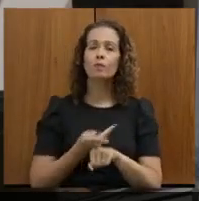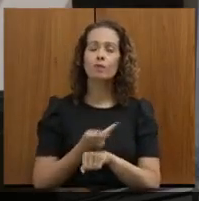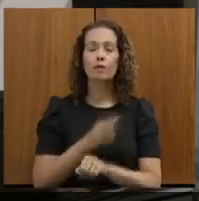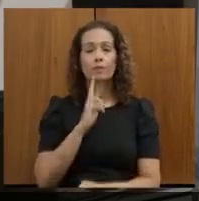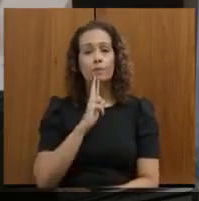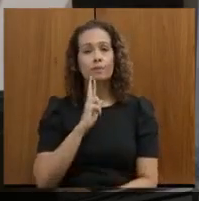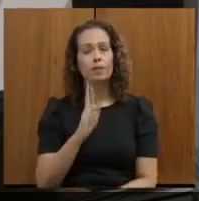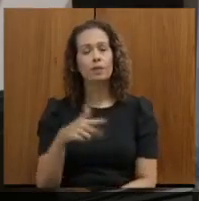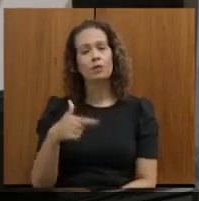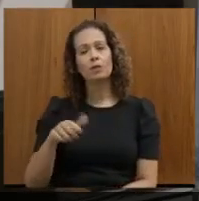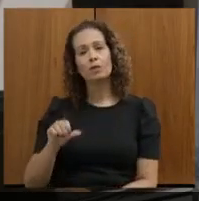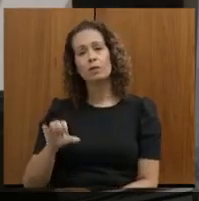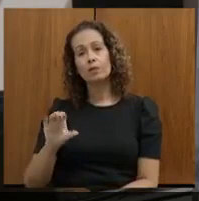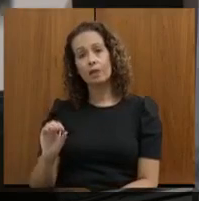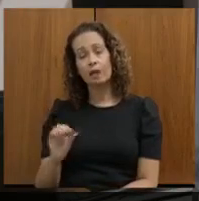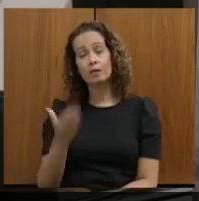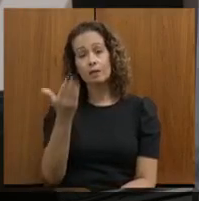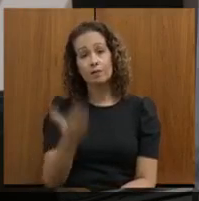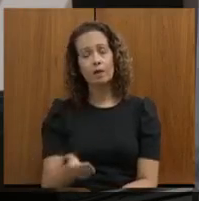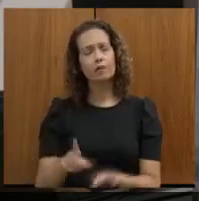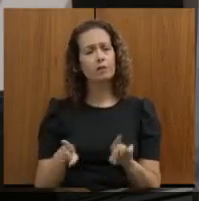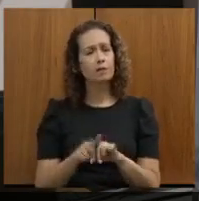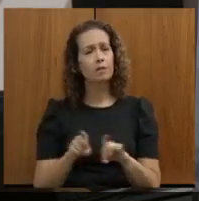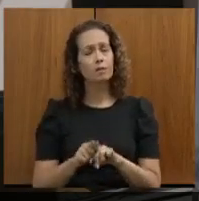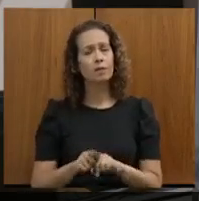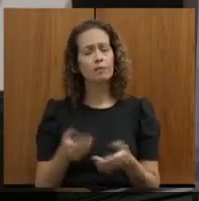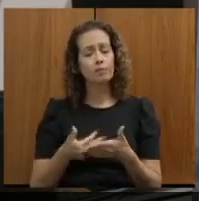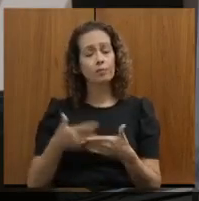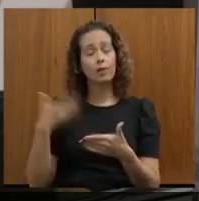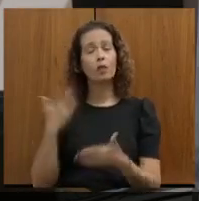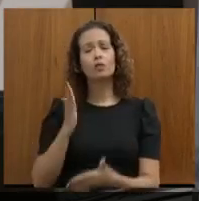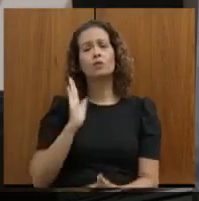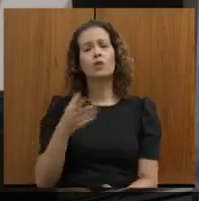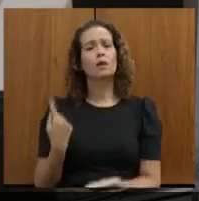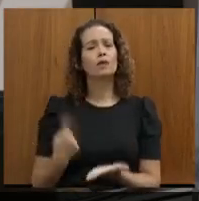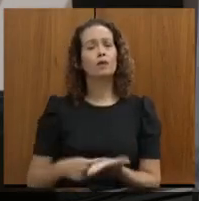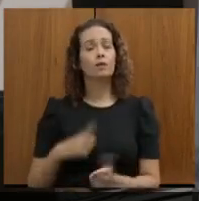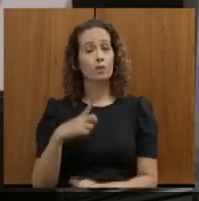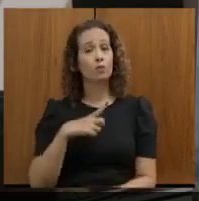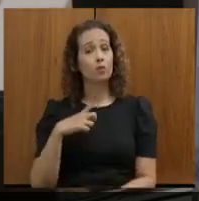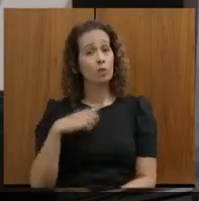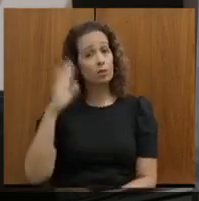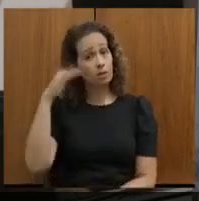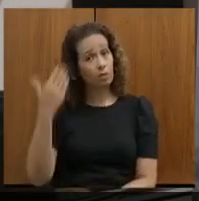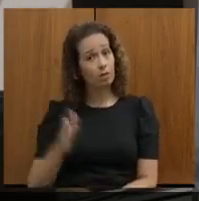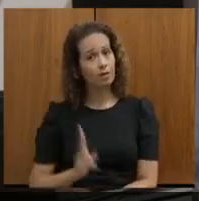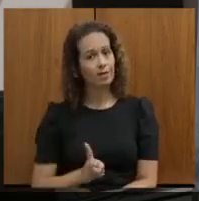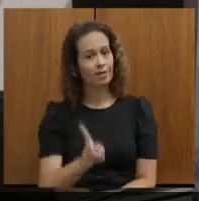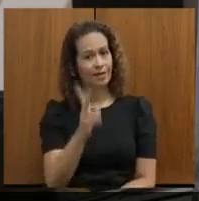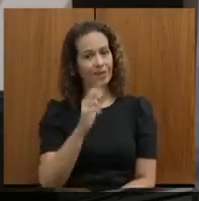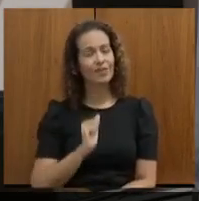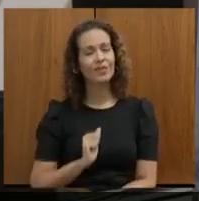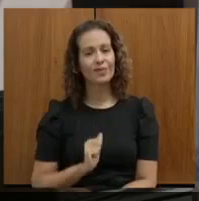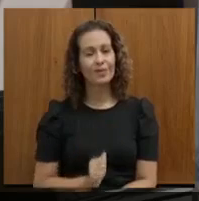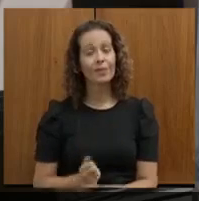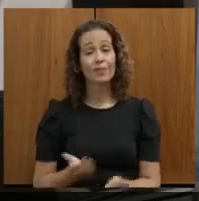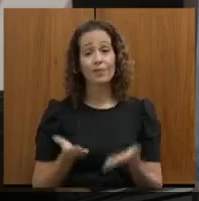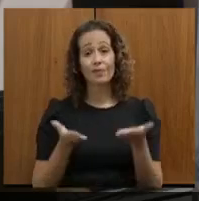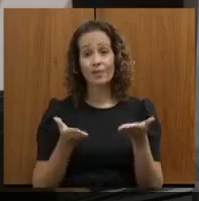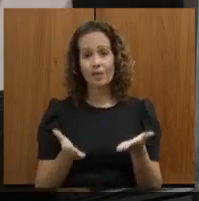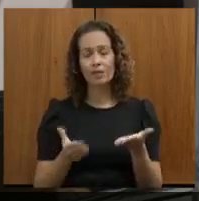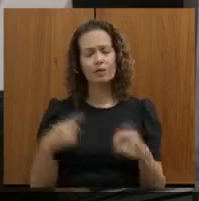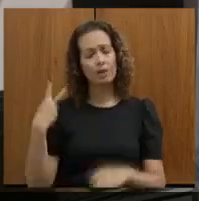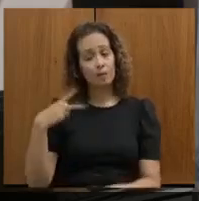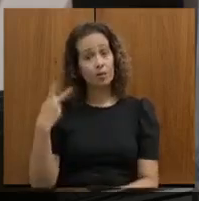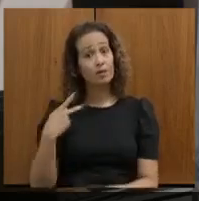e que vossa excelência também, desde o primeiro momento, se comprometeu e está honrando. Isso que é realmente a questão da